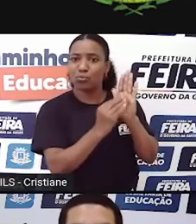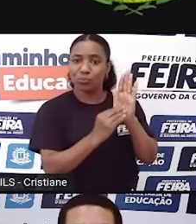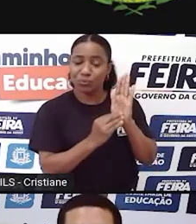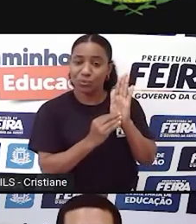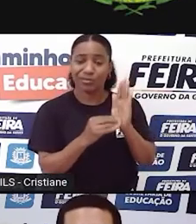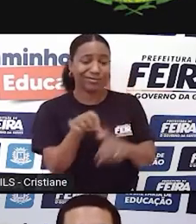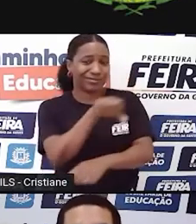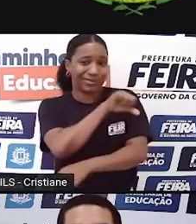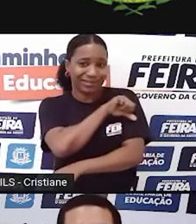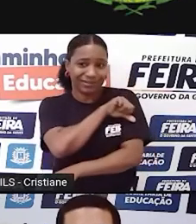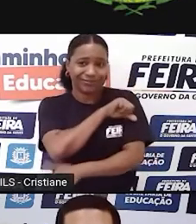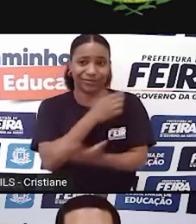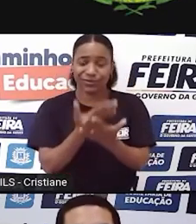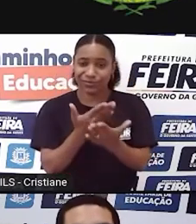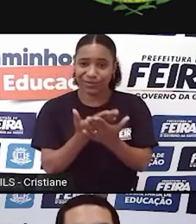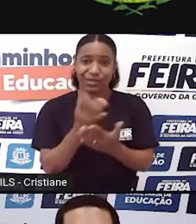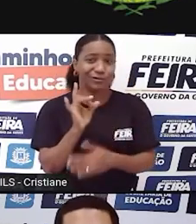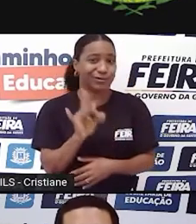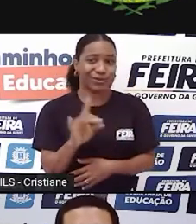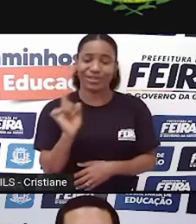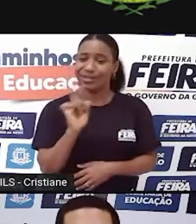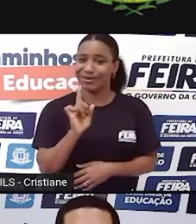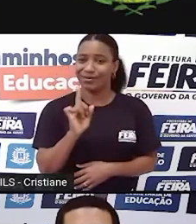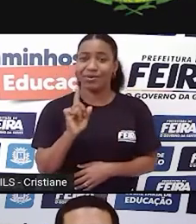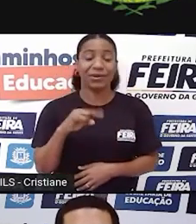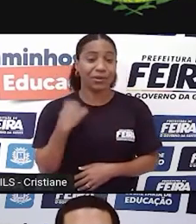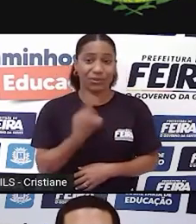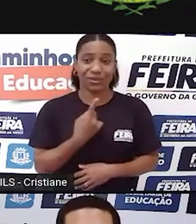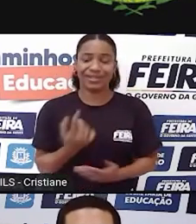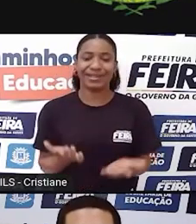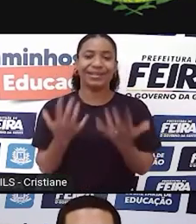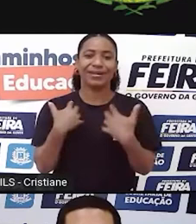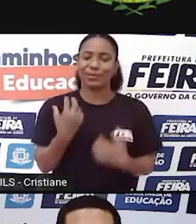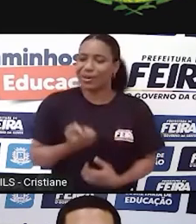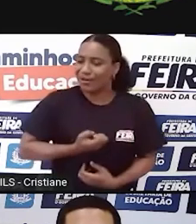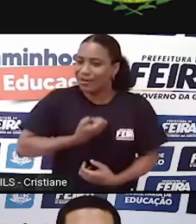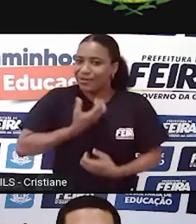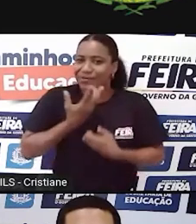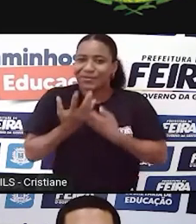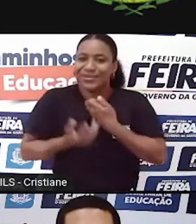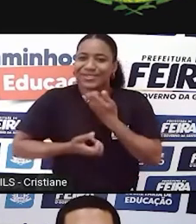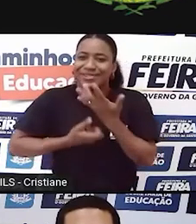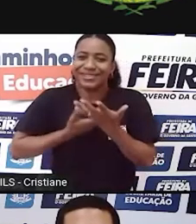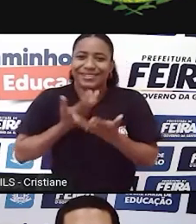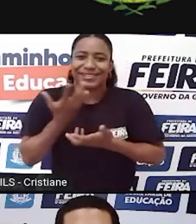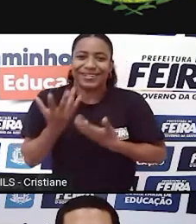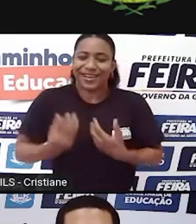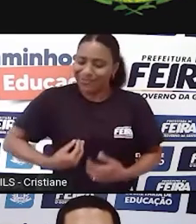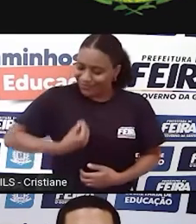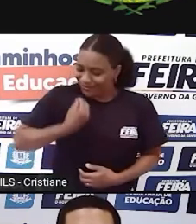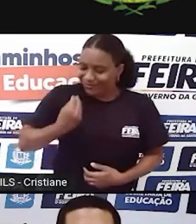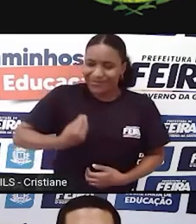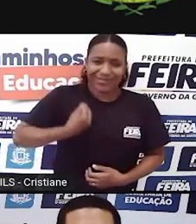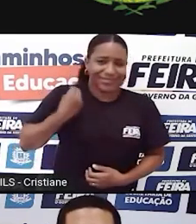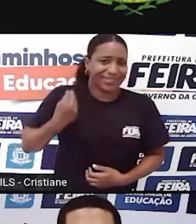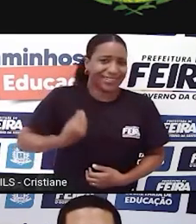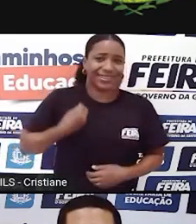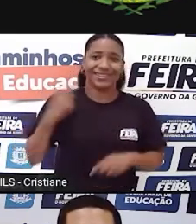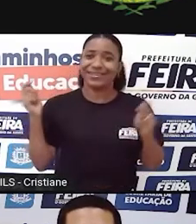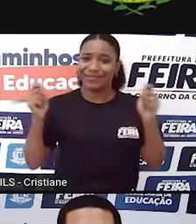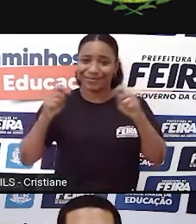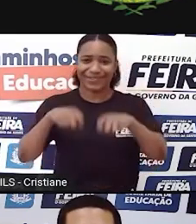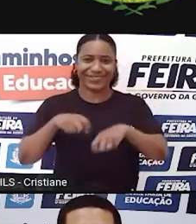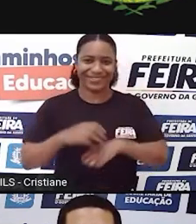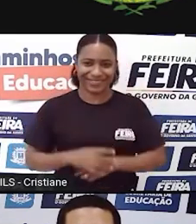expressão que todos nós podemos caminhar, né? Porque a gente sabe que a poesia, ela vai nos